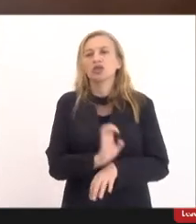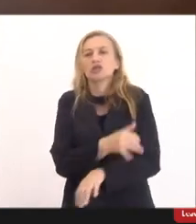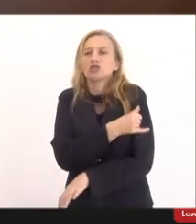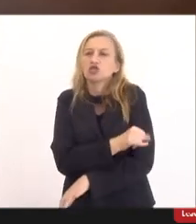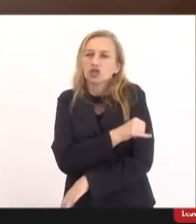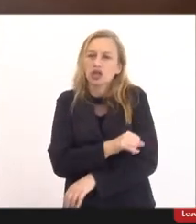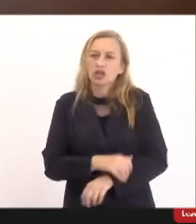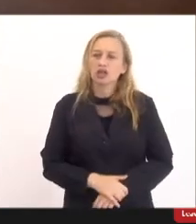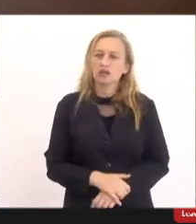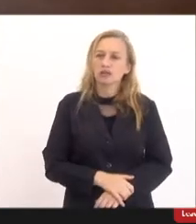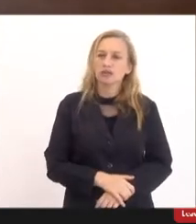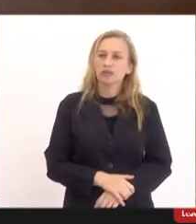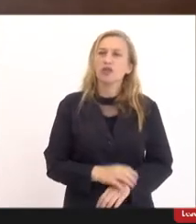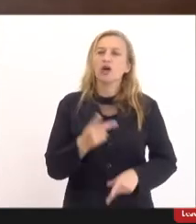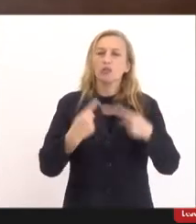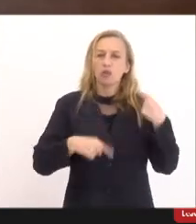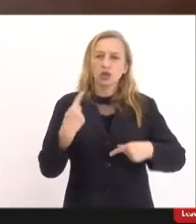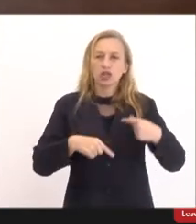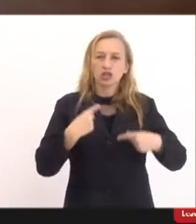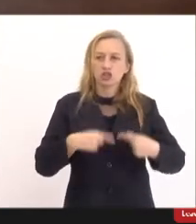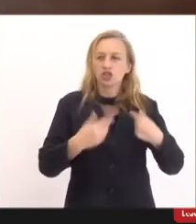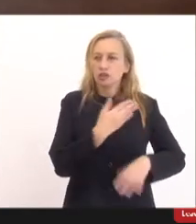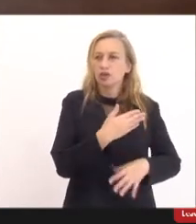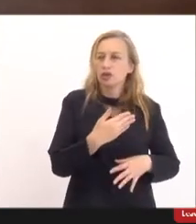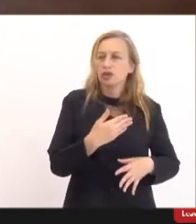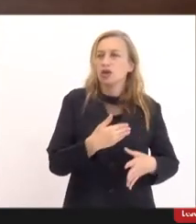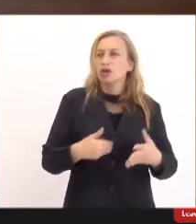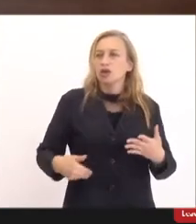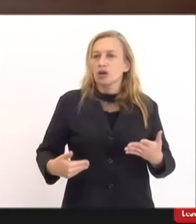a fomentação da política pública de saúde